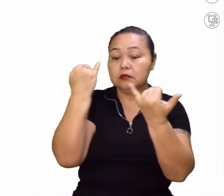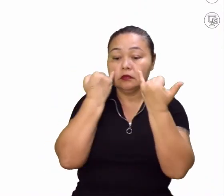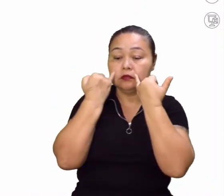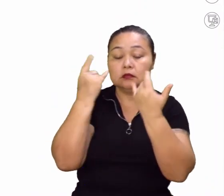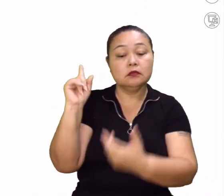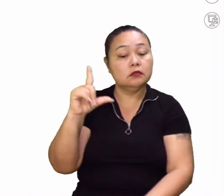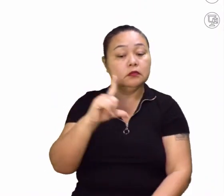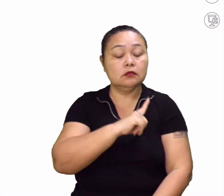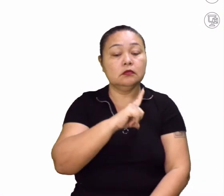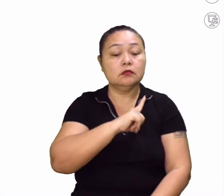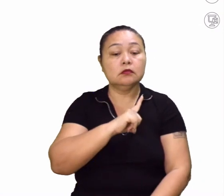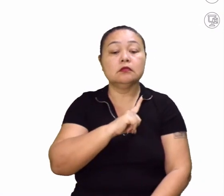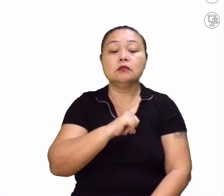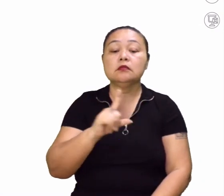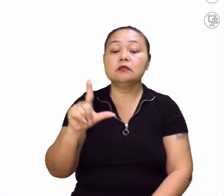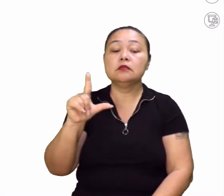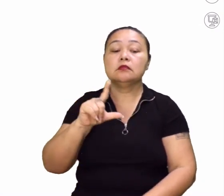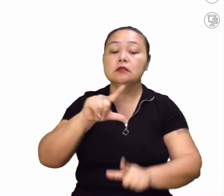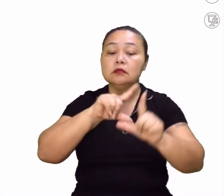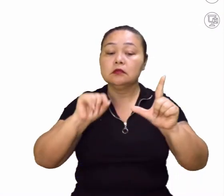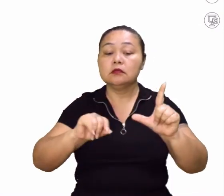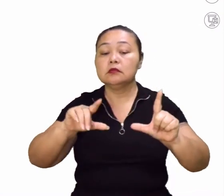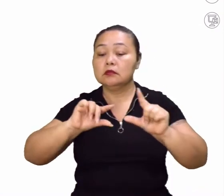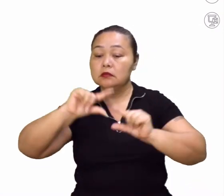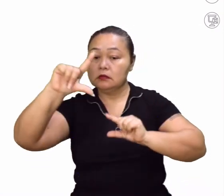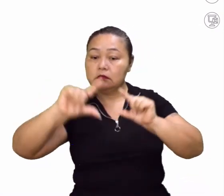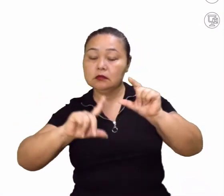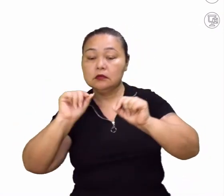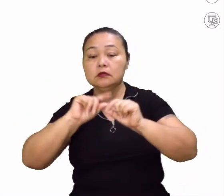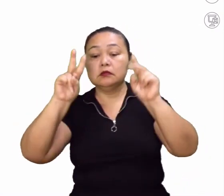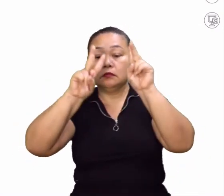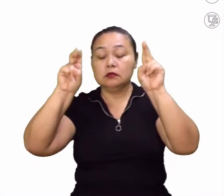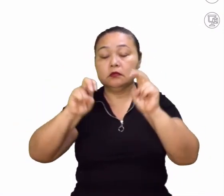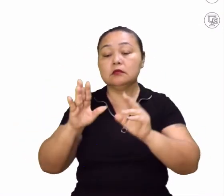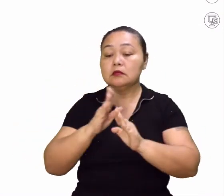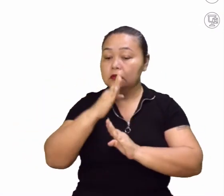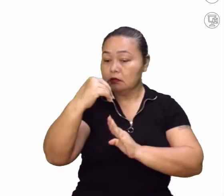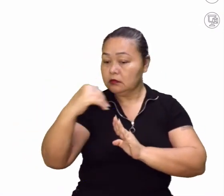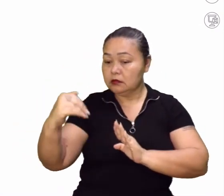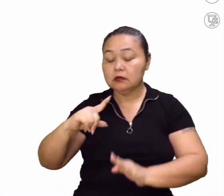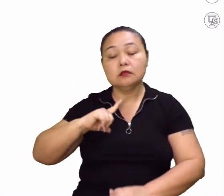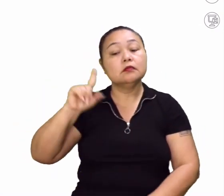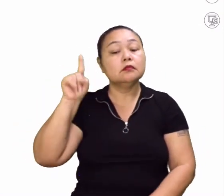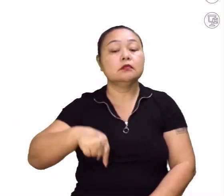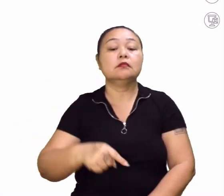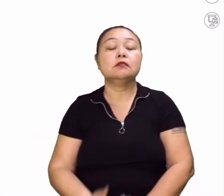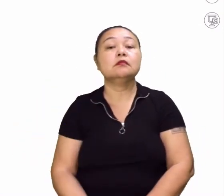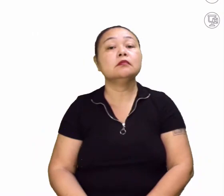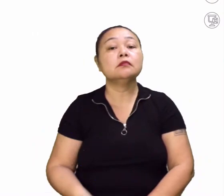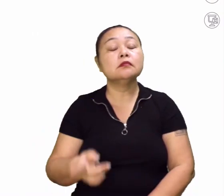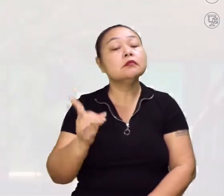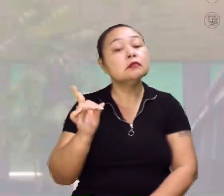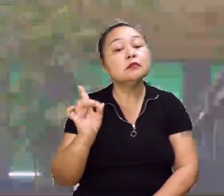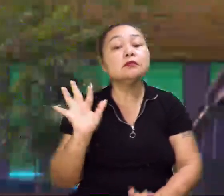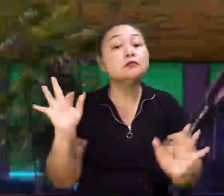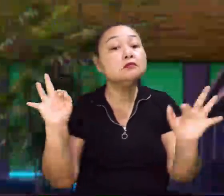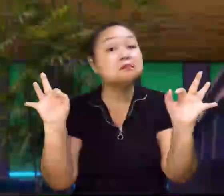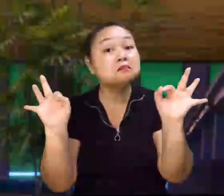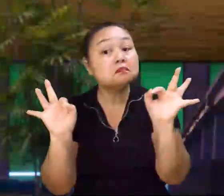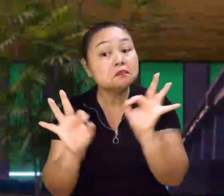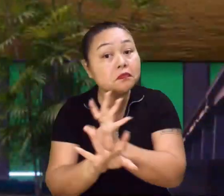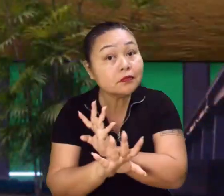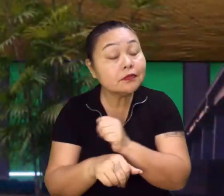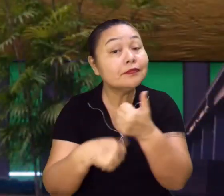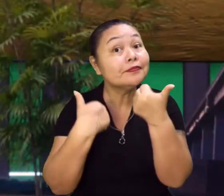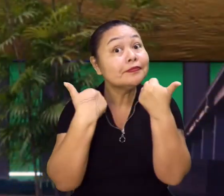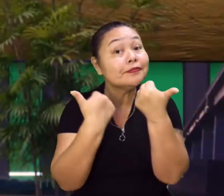que ele tem que ter, que é a legenda, escala, orientação e título, Rogério. Ah, então agora fechou, né, professor Jorge?